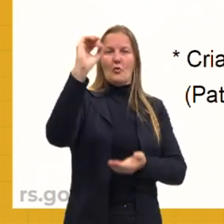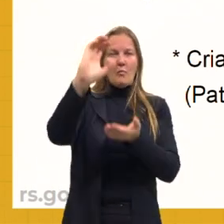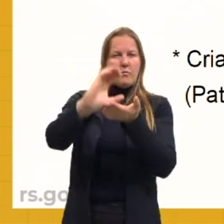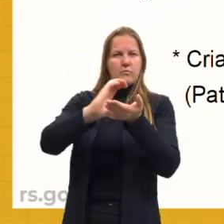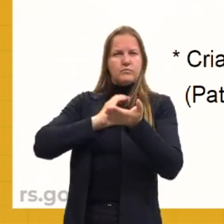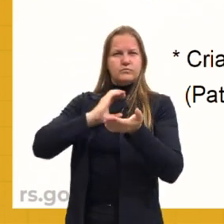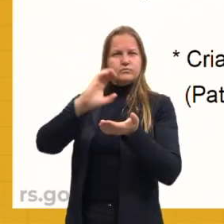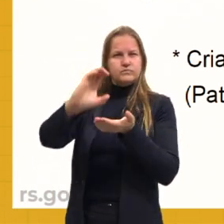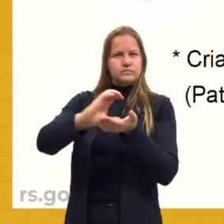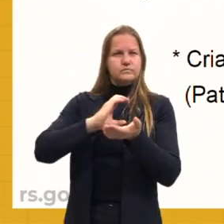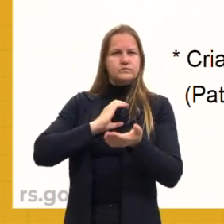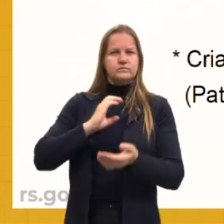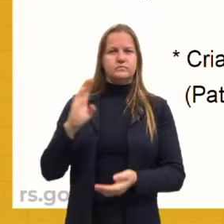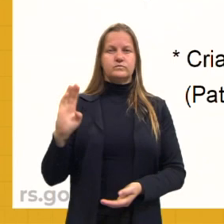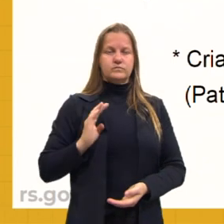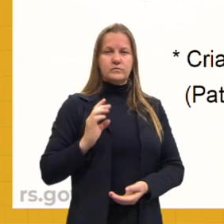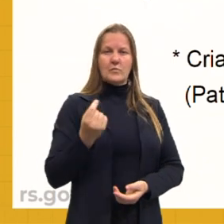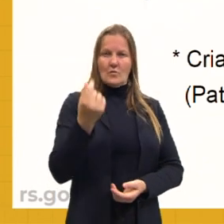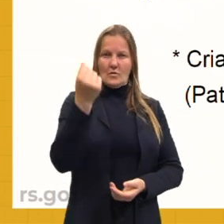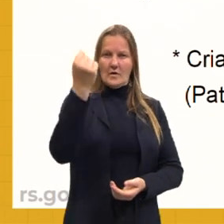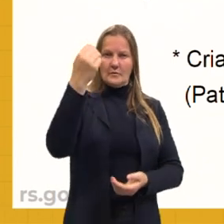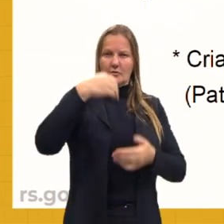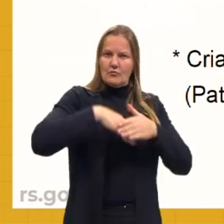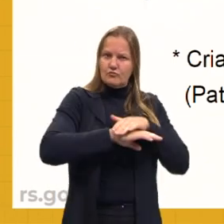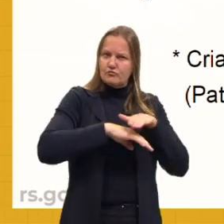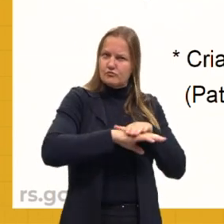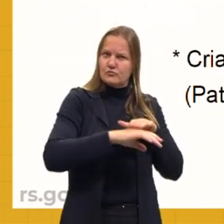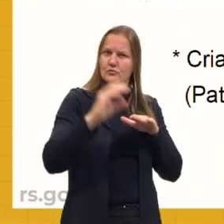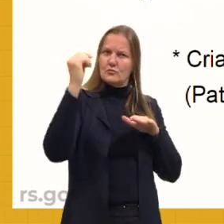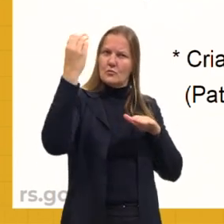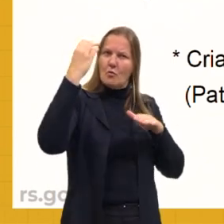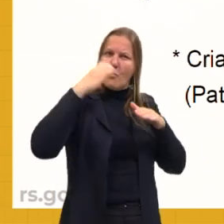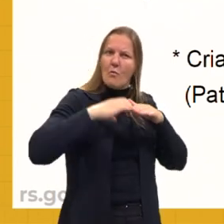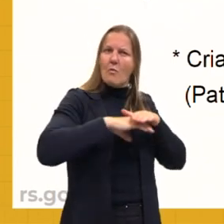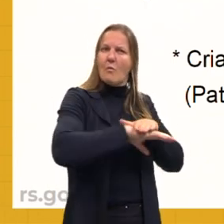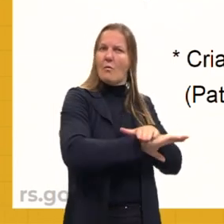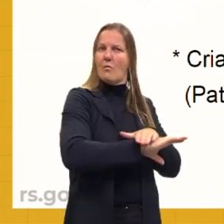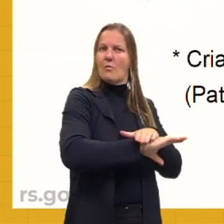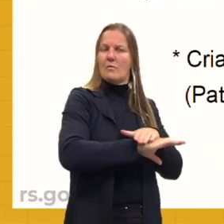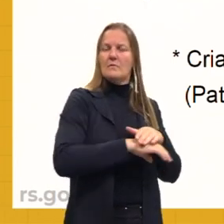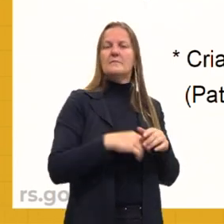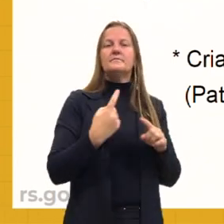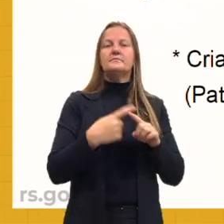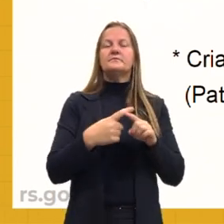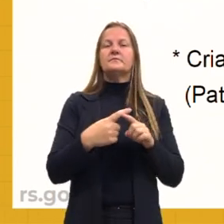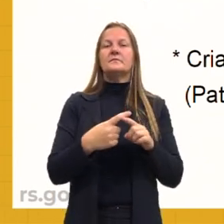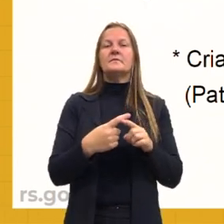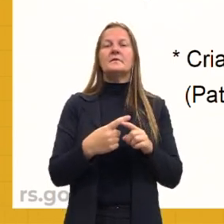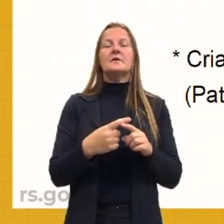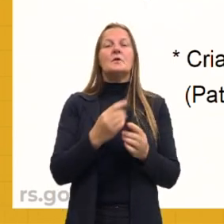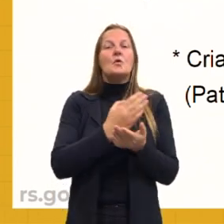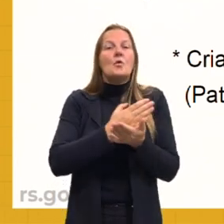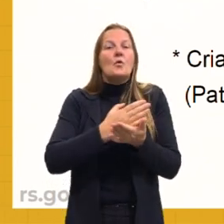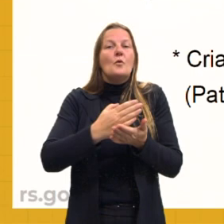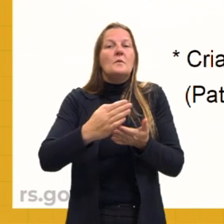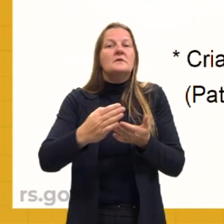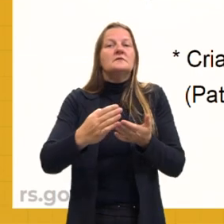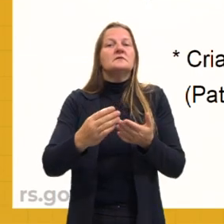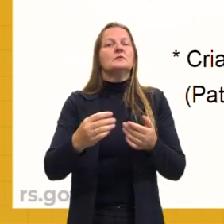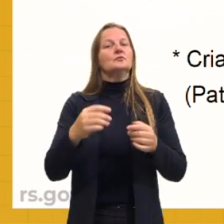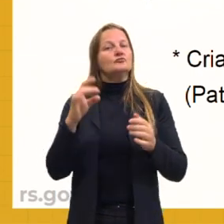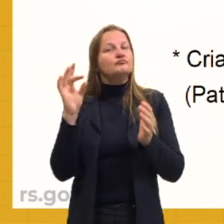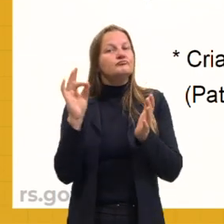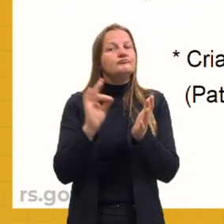burguesia, conseguem acumular um capital, essa burguesia acumula um capital e nós começamos a entrar mais